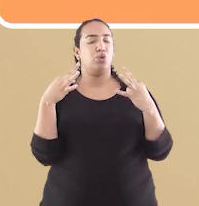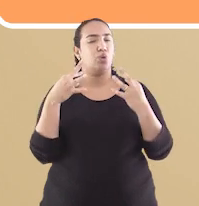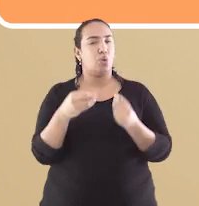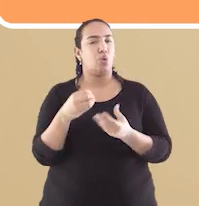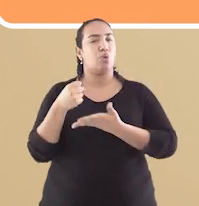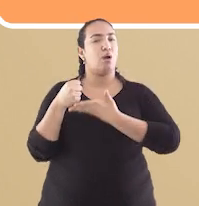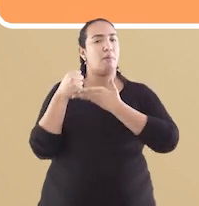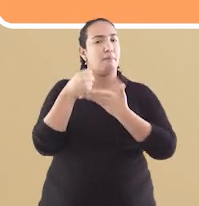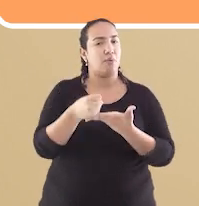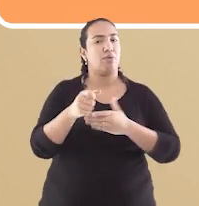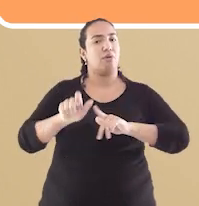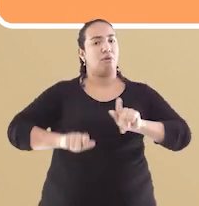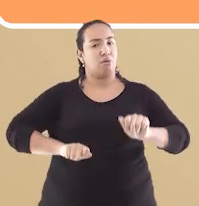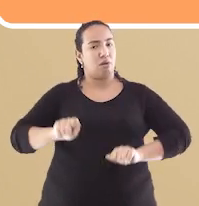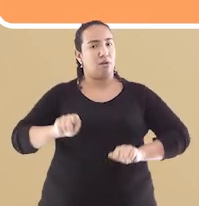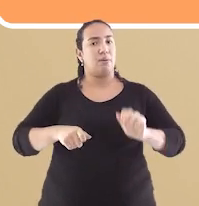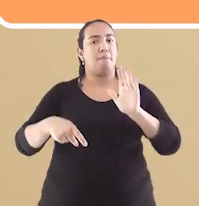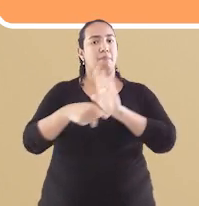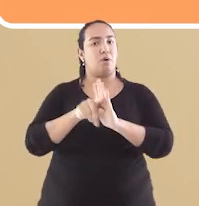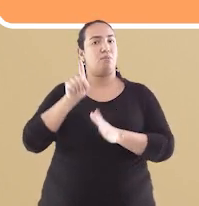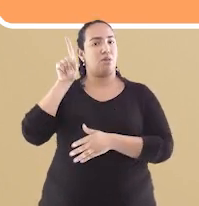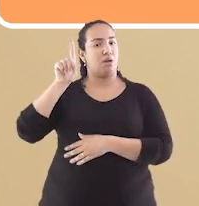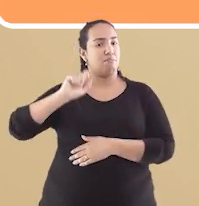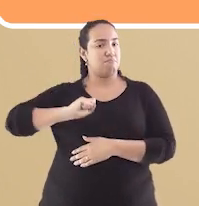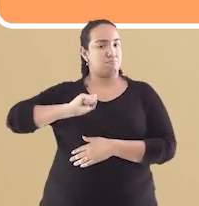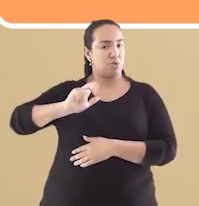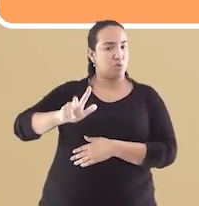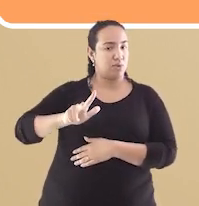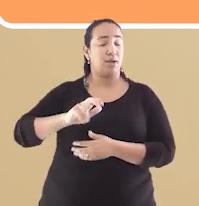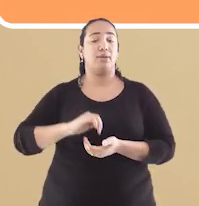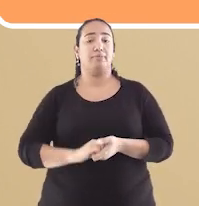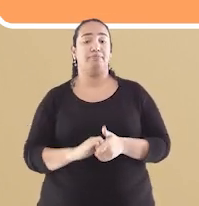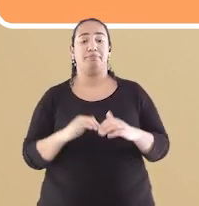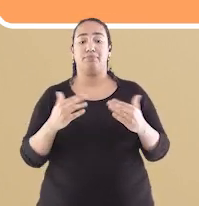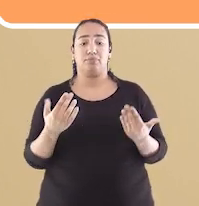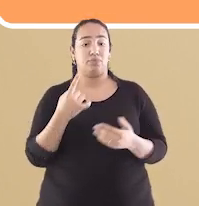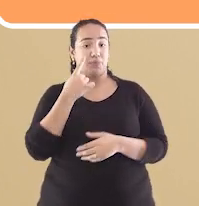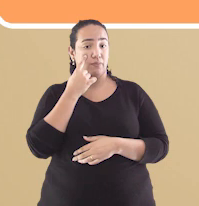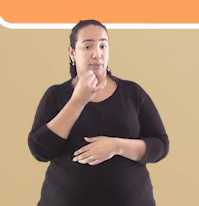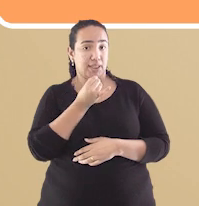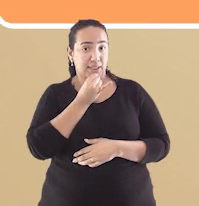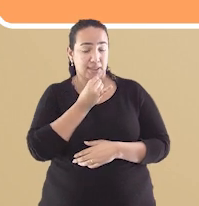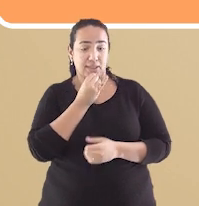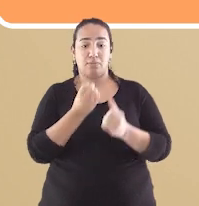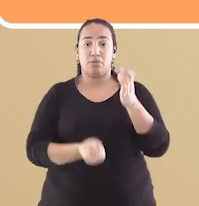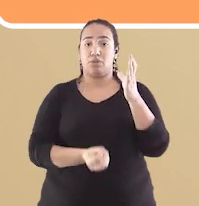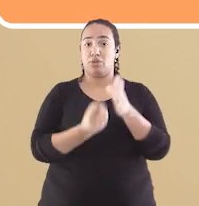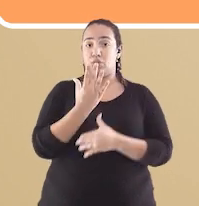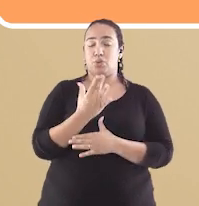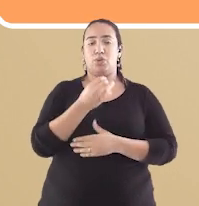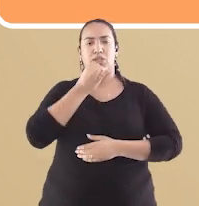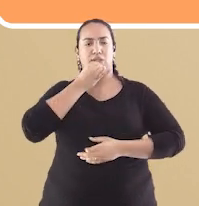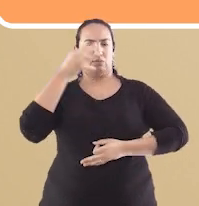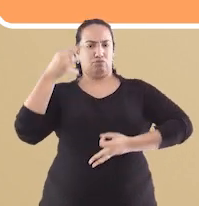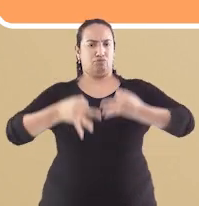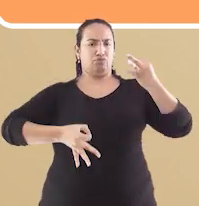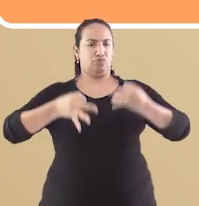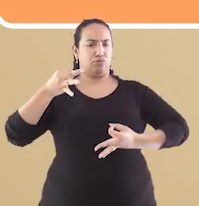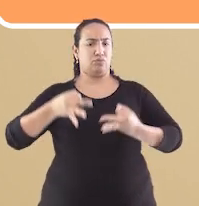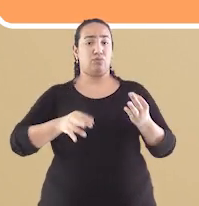o aparato administrativo vindo de Portugal. Exento disso foi a criação de tribunais de justiças,